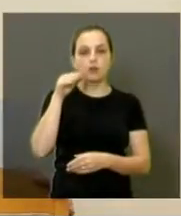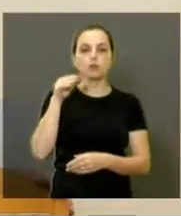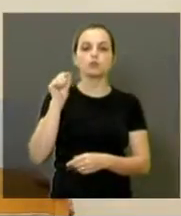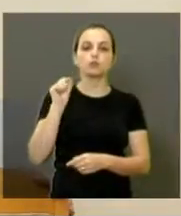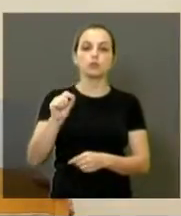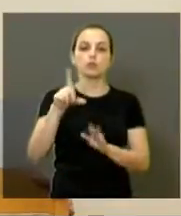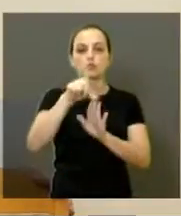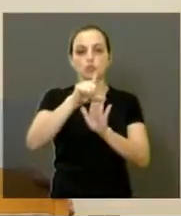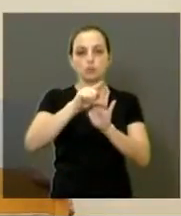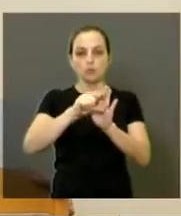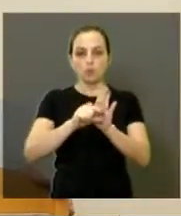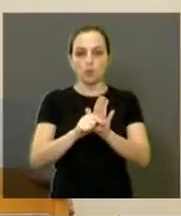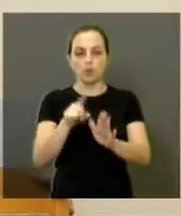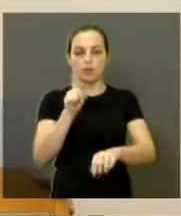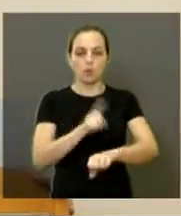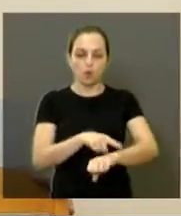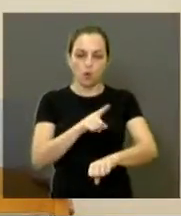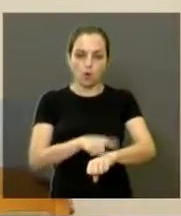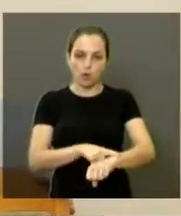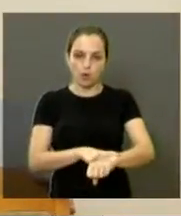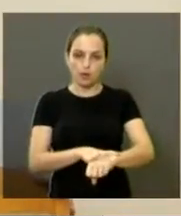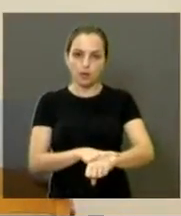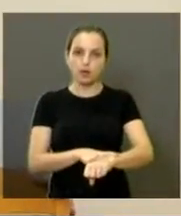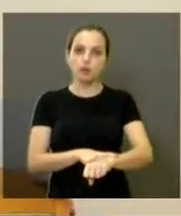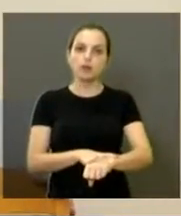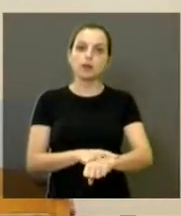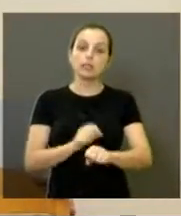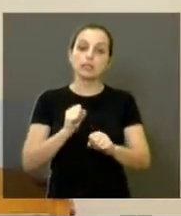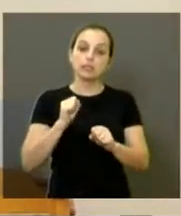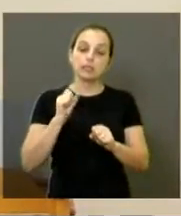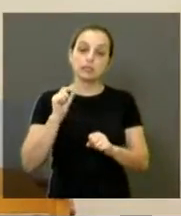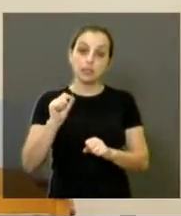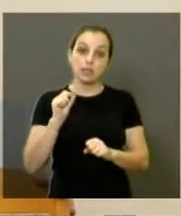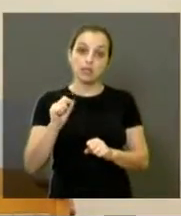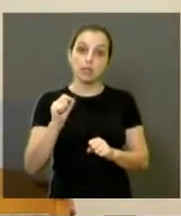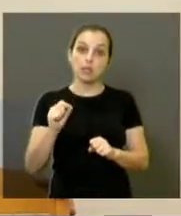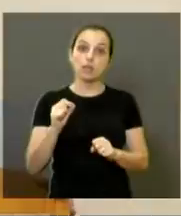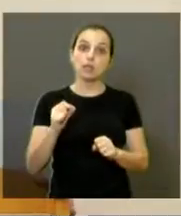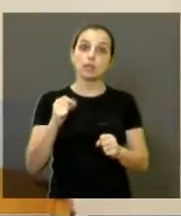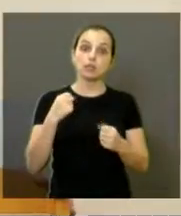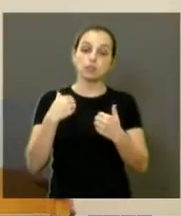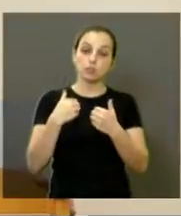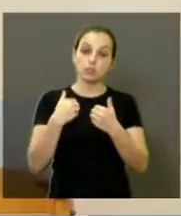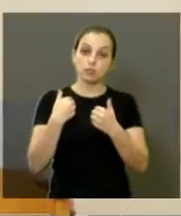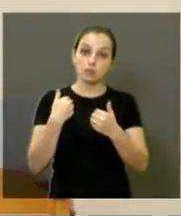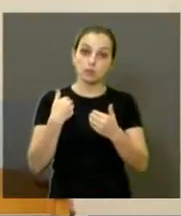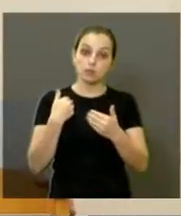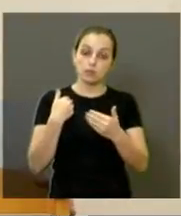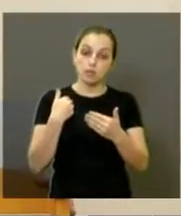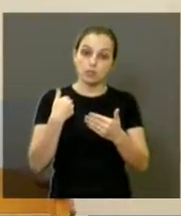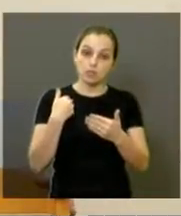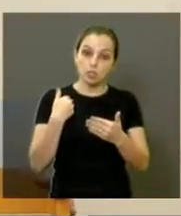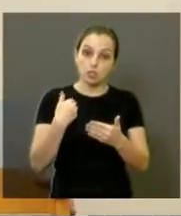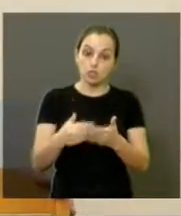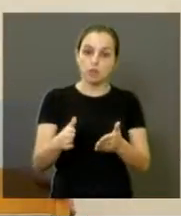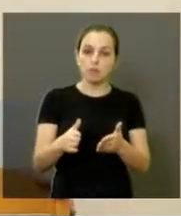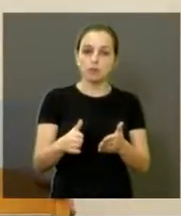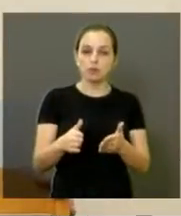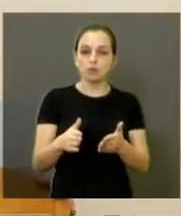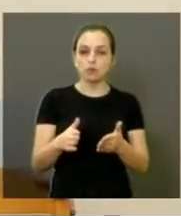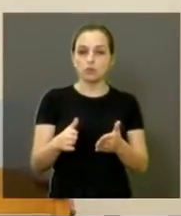diminuindo hora, e pode ser que se chegue até a demissões do funcionalismo. Quer dizer, é uma